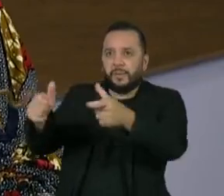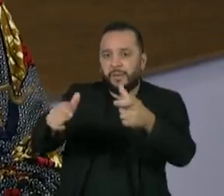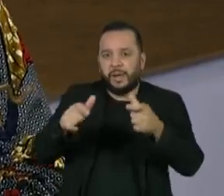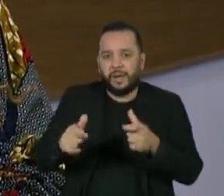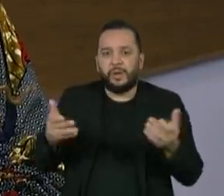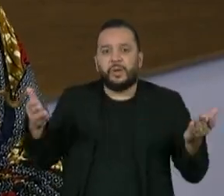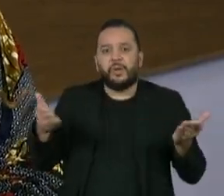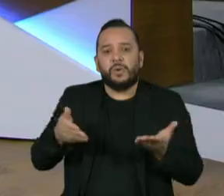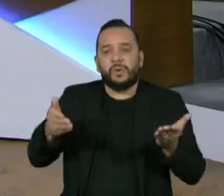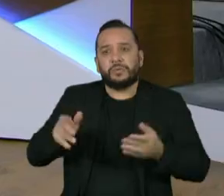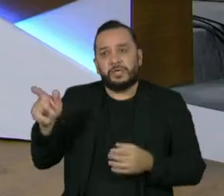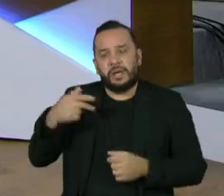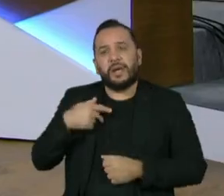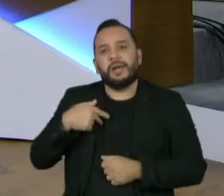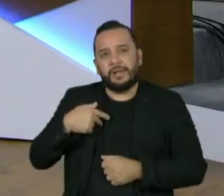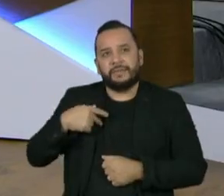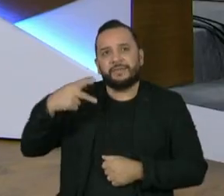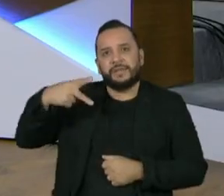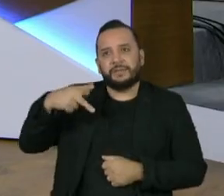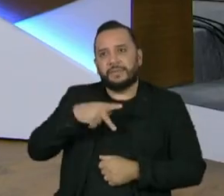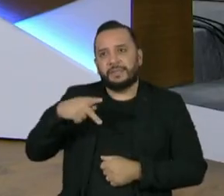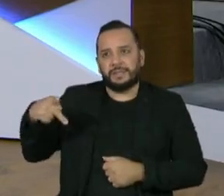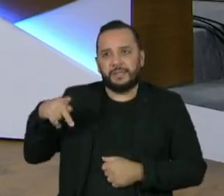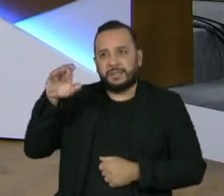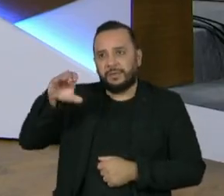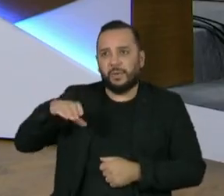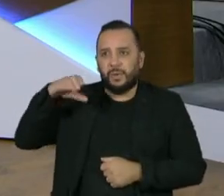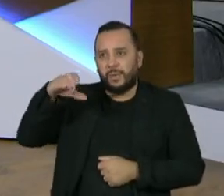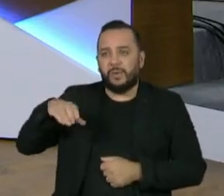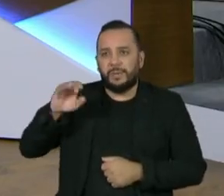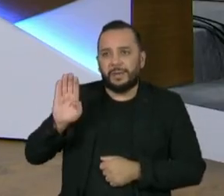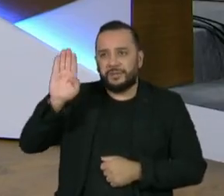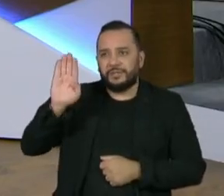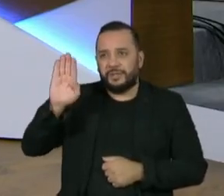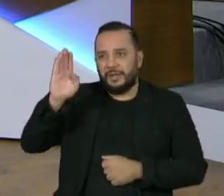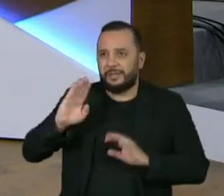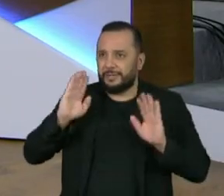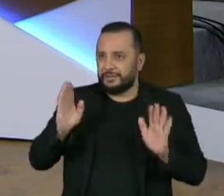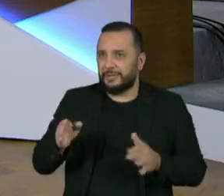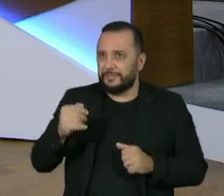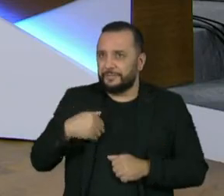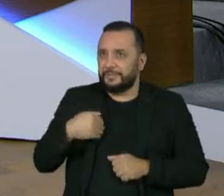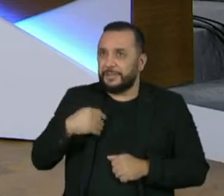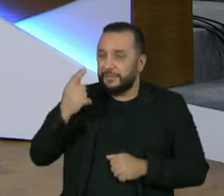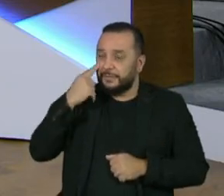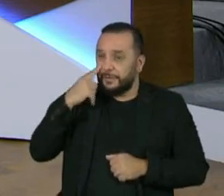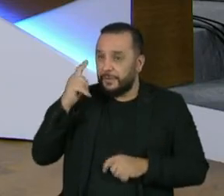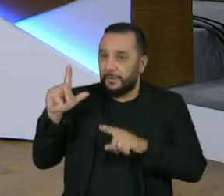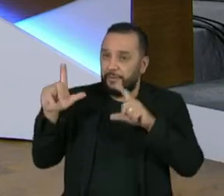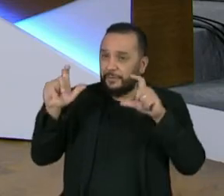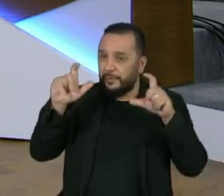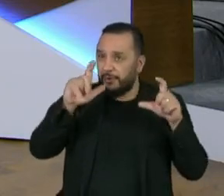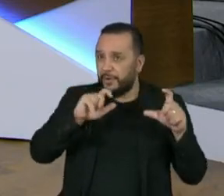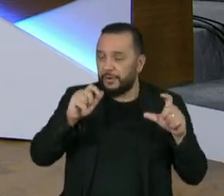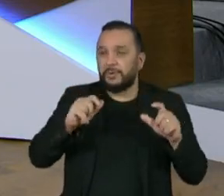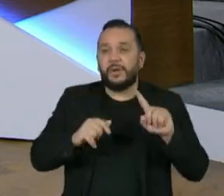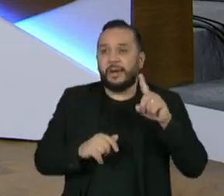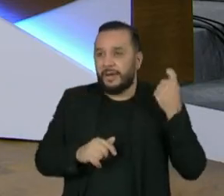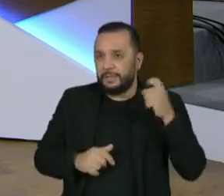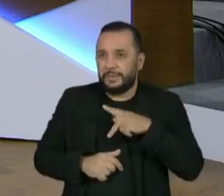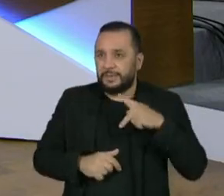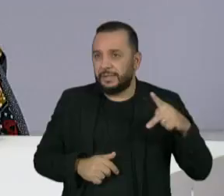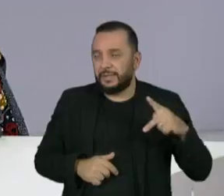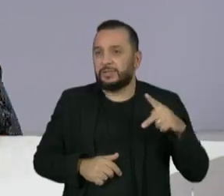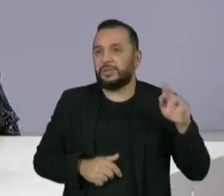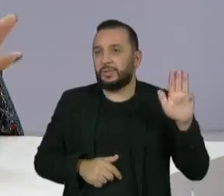está candidata à vice-presidência na Colômbia. Há poucos dias atrás, nós vimos aí uma foto circular bastante com o ex-presidente Lula,